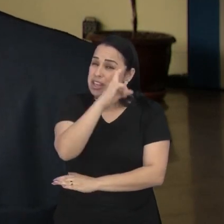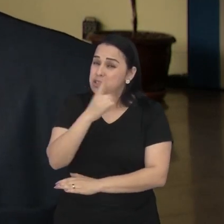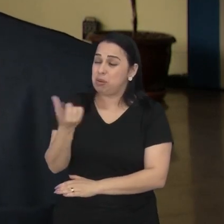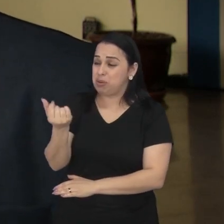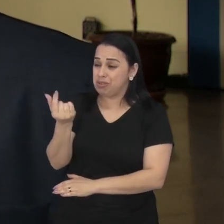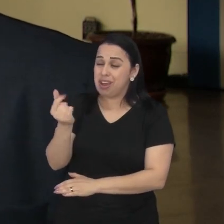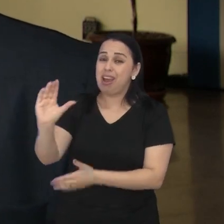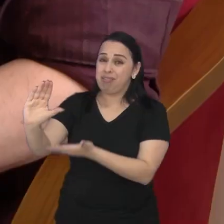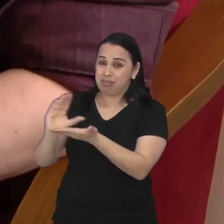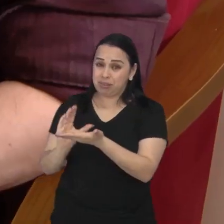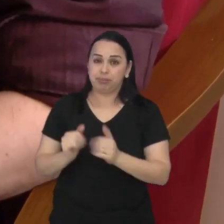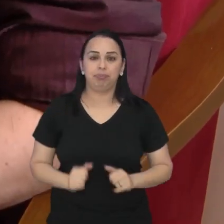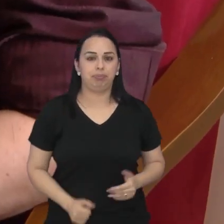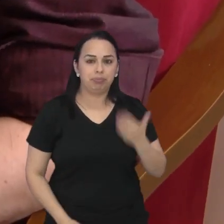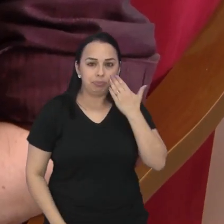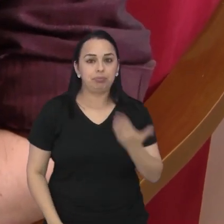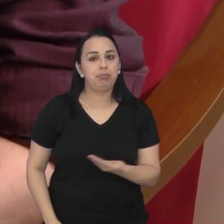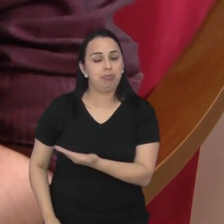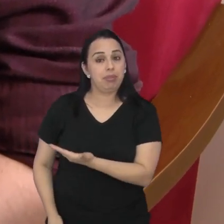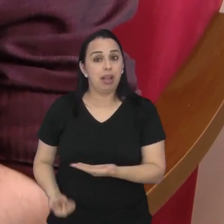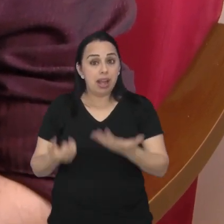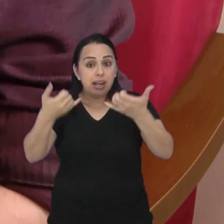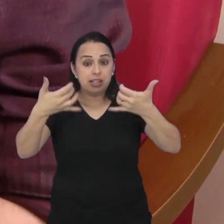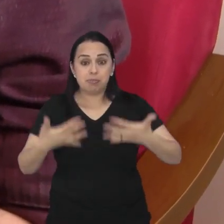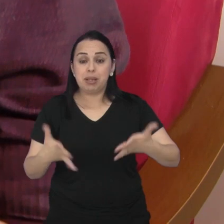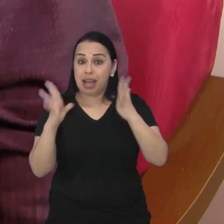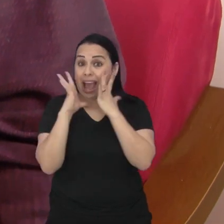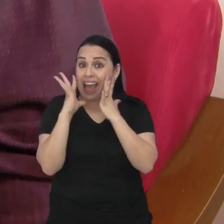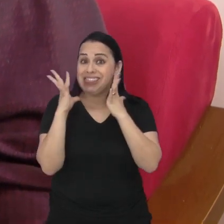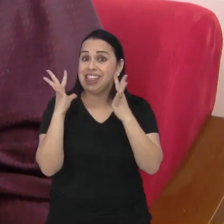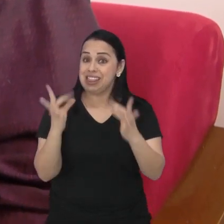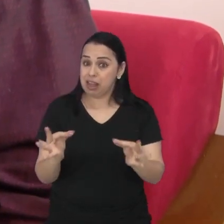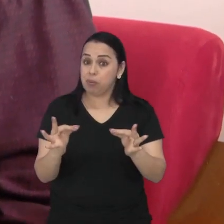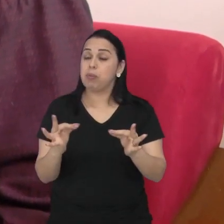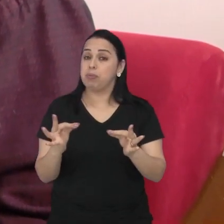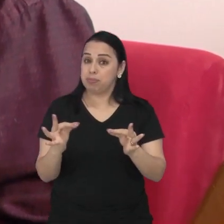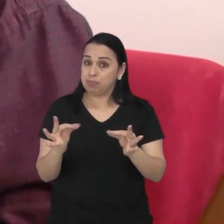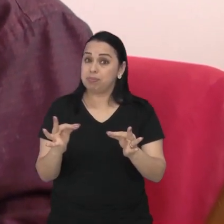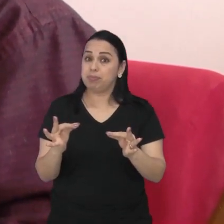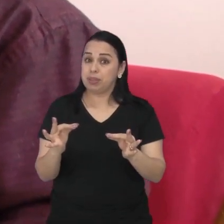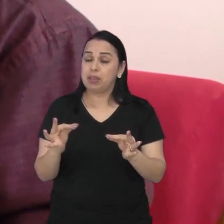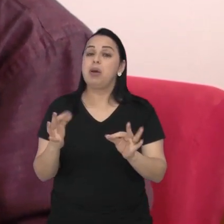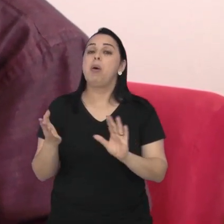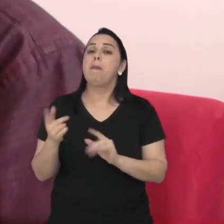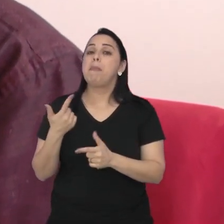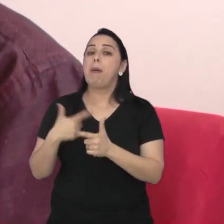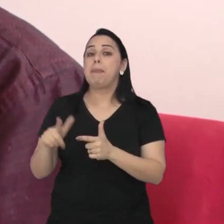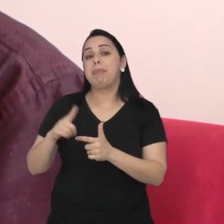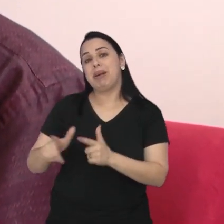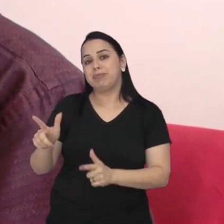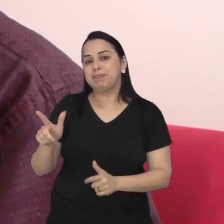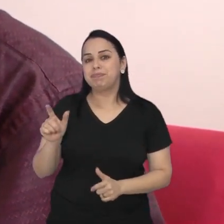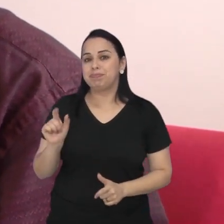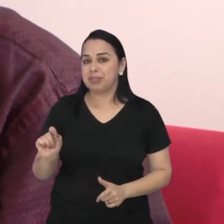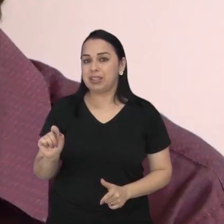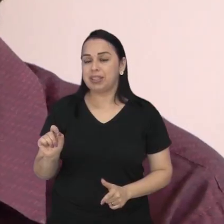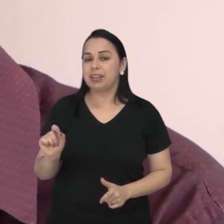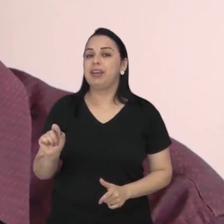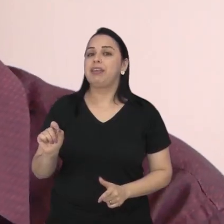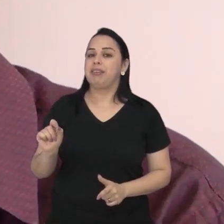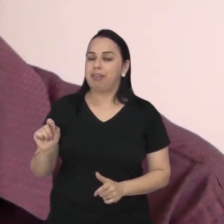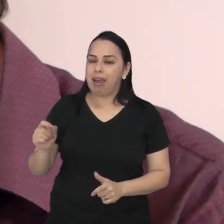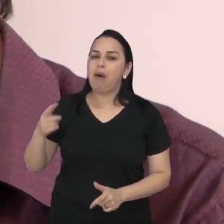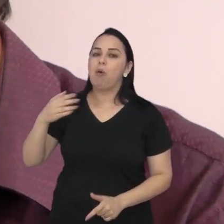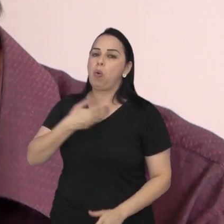legais conseguir isso. Este especialista alerta sobre um outro risco da atividade um problema inclusive